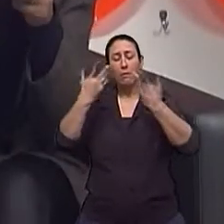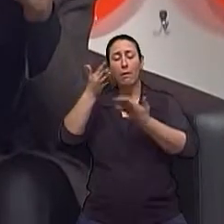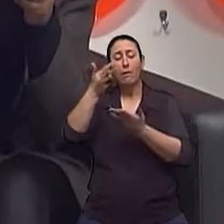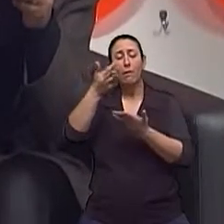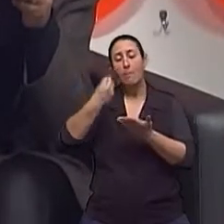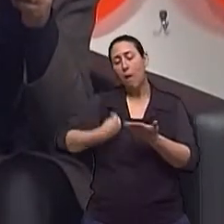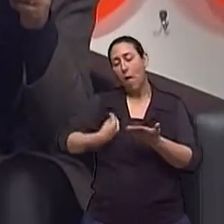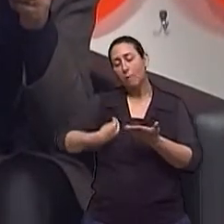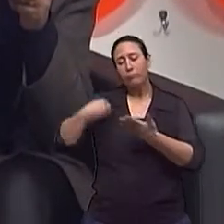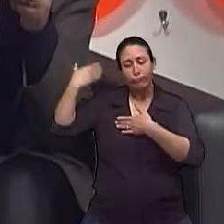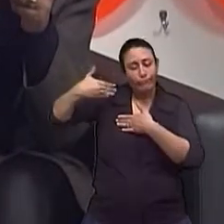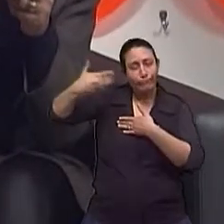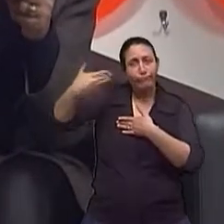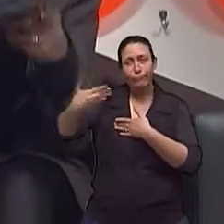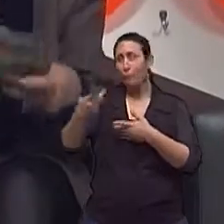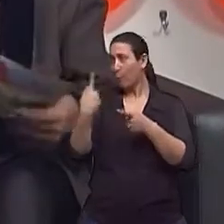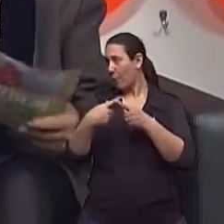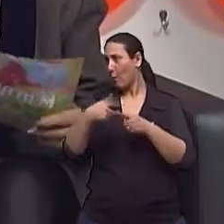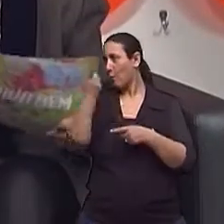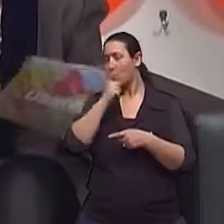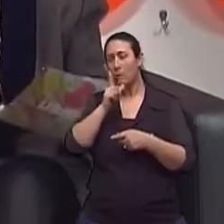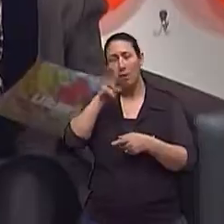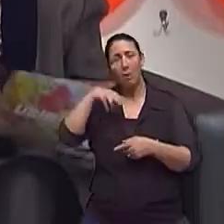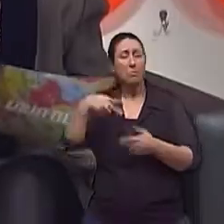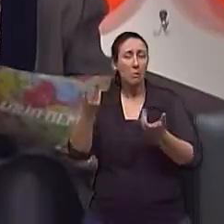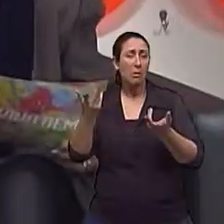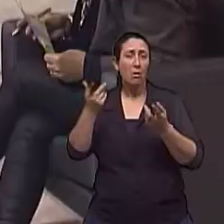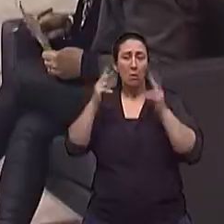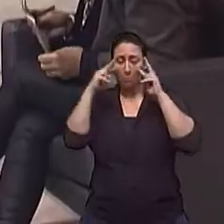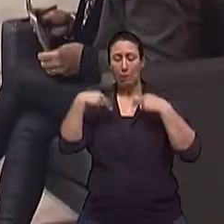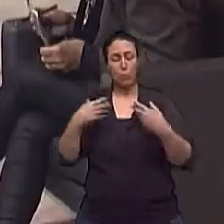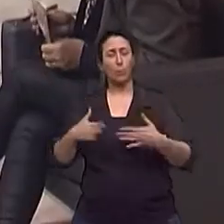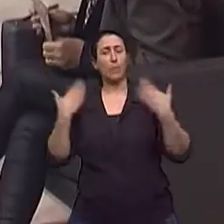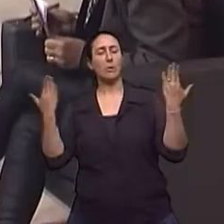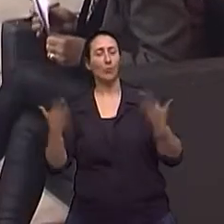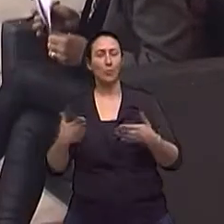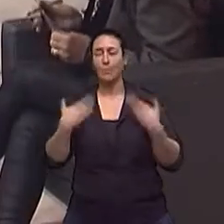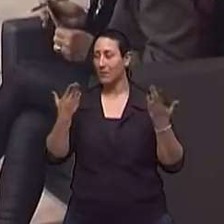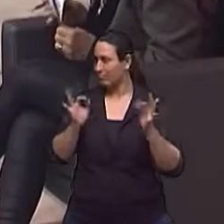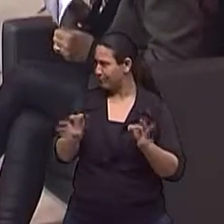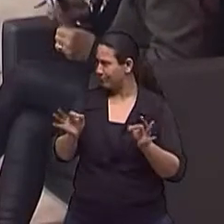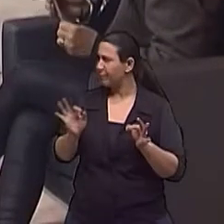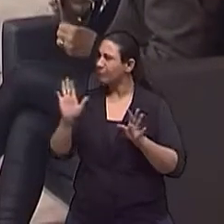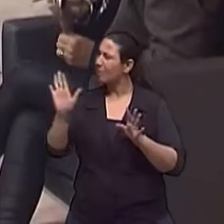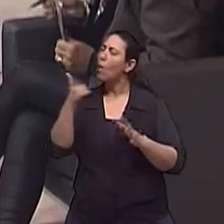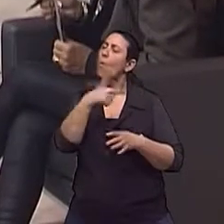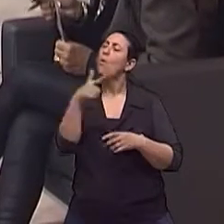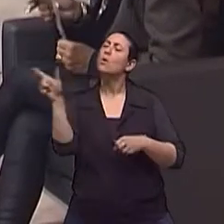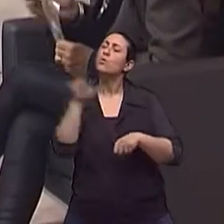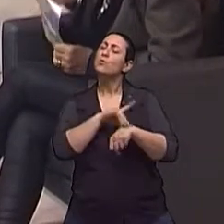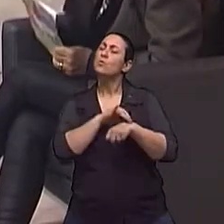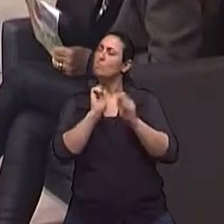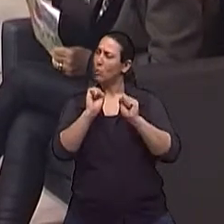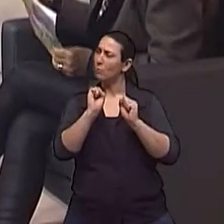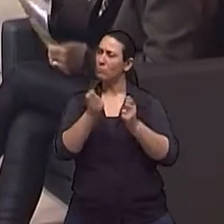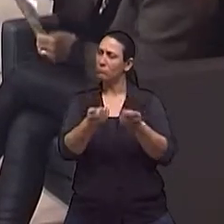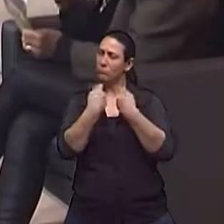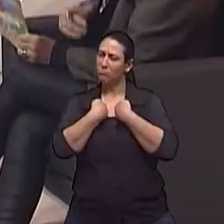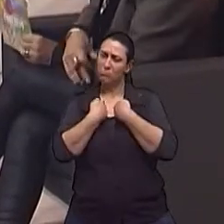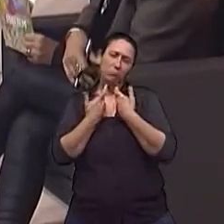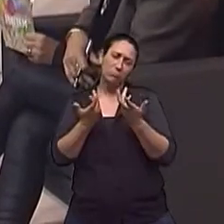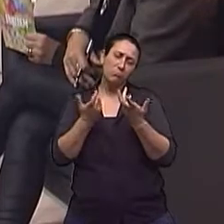aqui de vida, porque a gente não consegue ler, a gente fica na surpresa, né, doutor? Claro. Outras doenças que podem levar ou